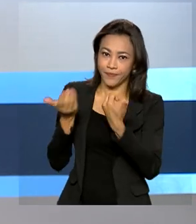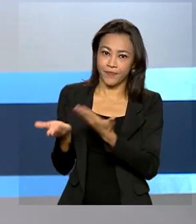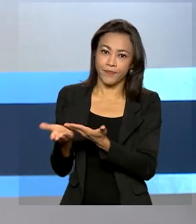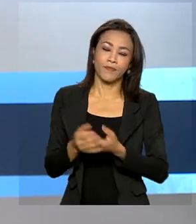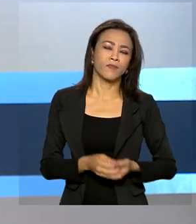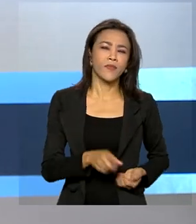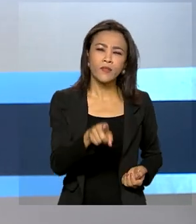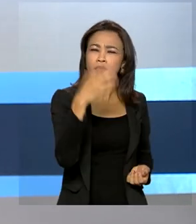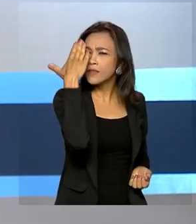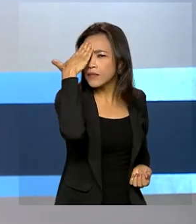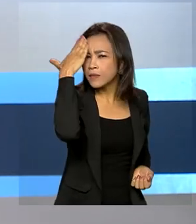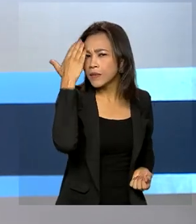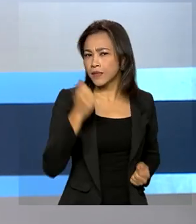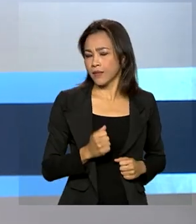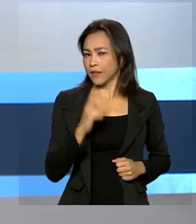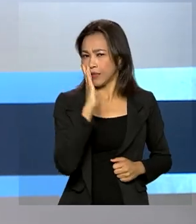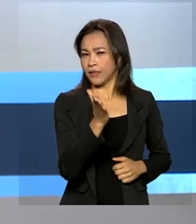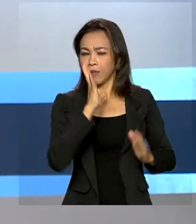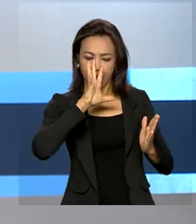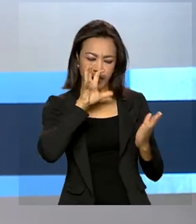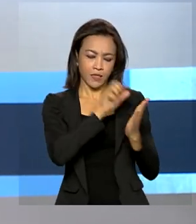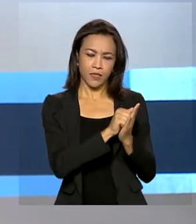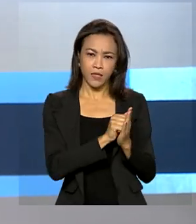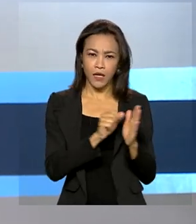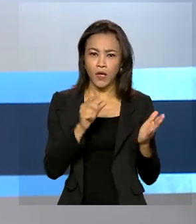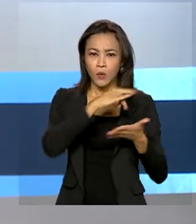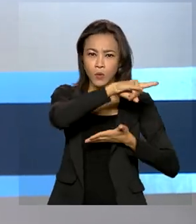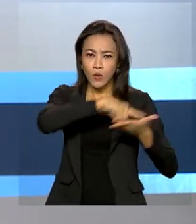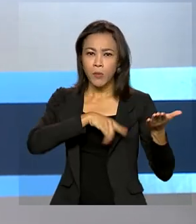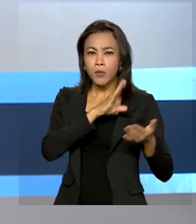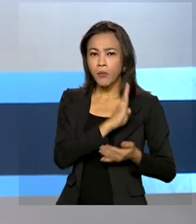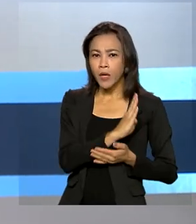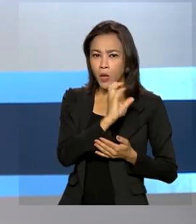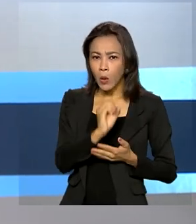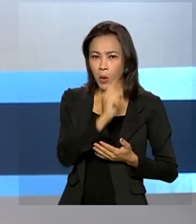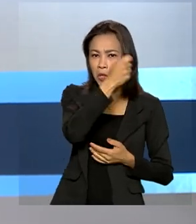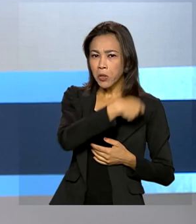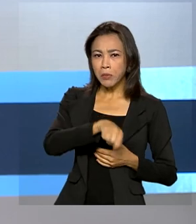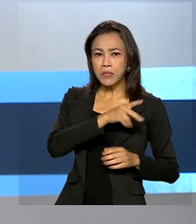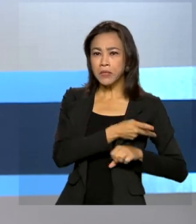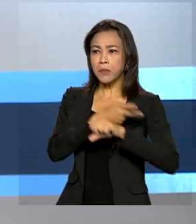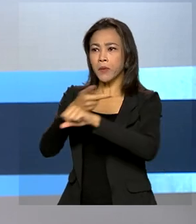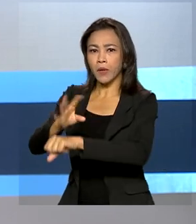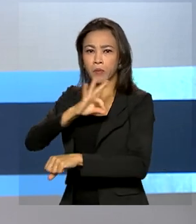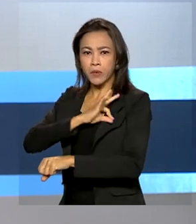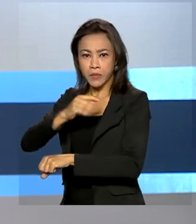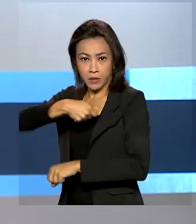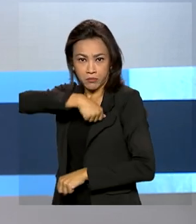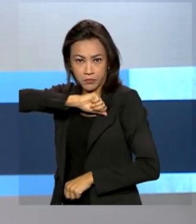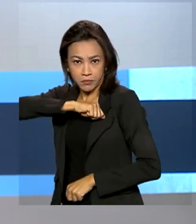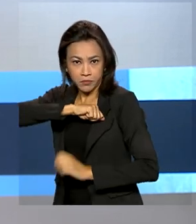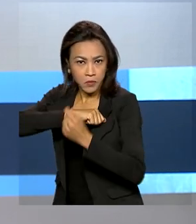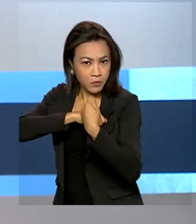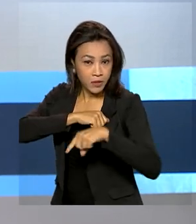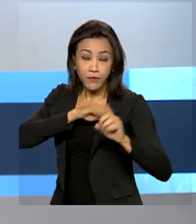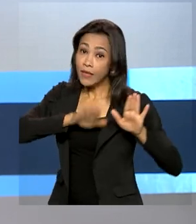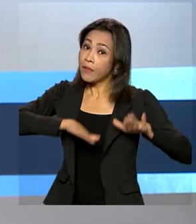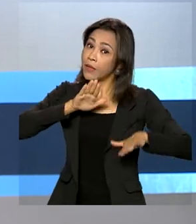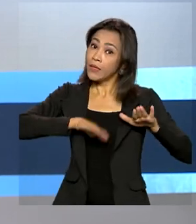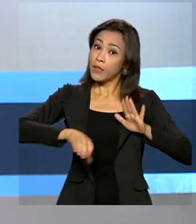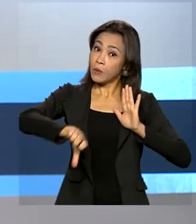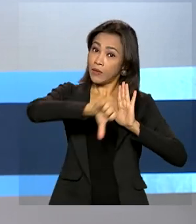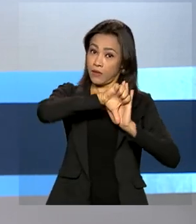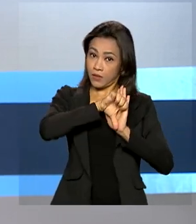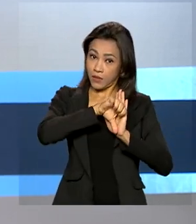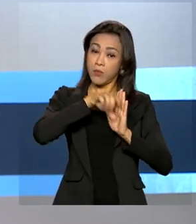Você sabia que é possível registrar um boletim de ocorrência sem ir pessoalmente a uma delegacia? Dependendo do crime que você sofreu,